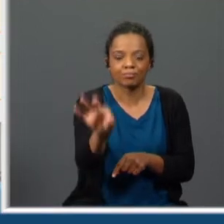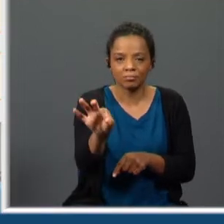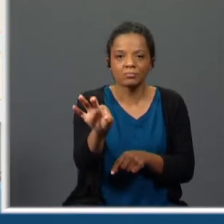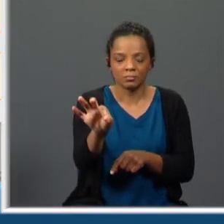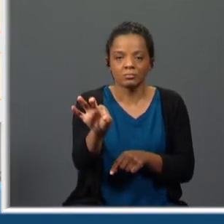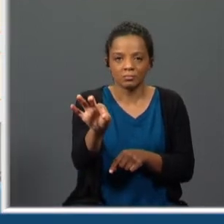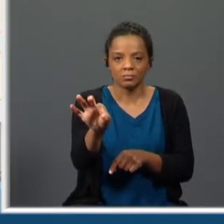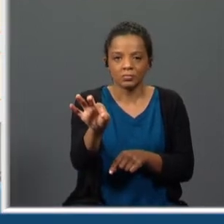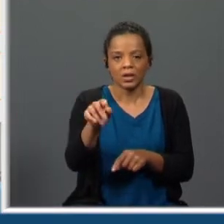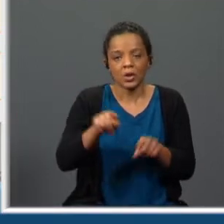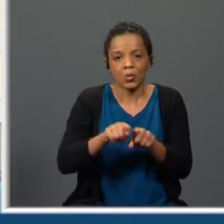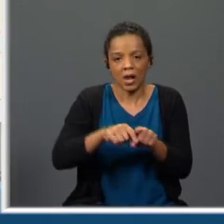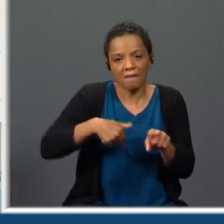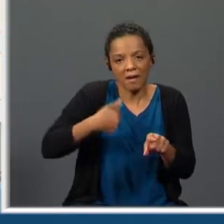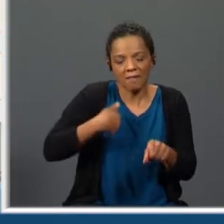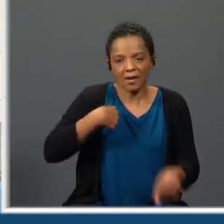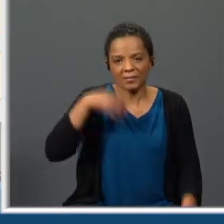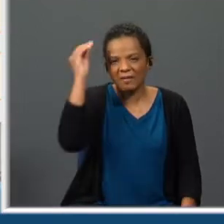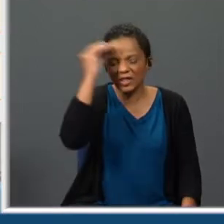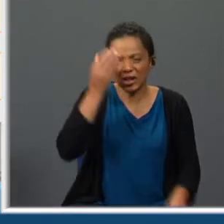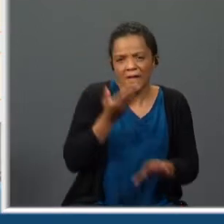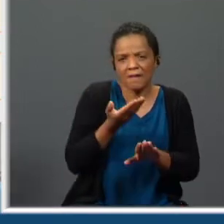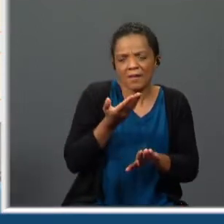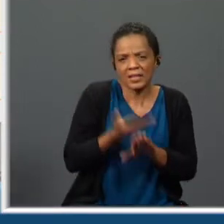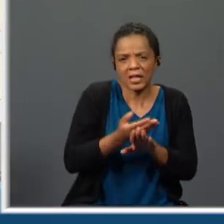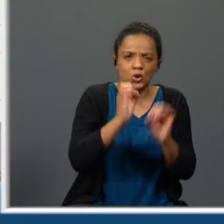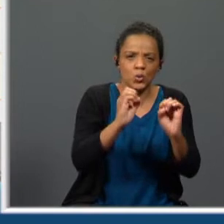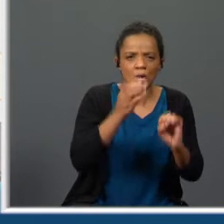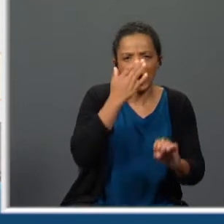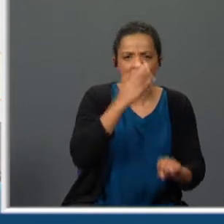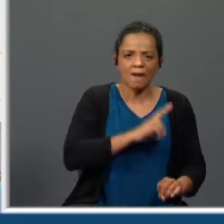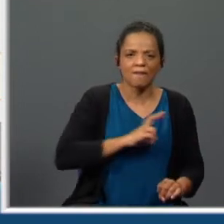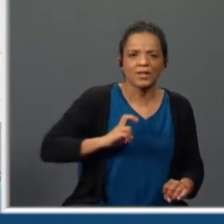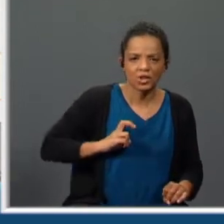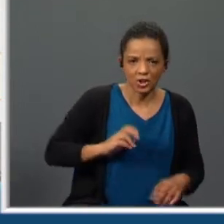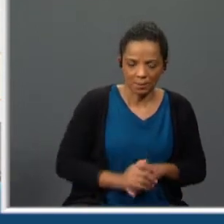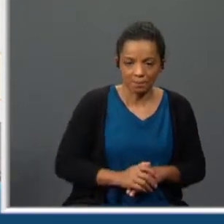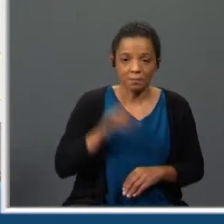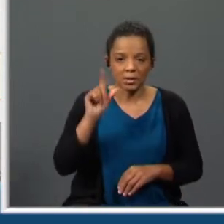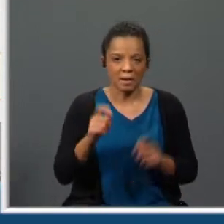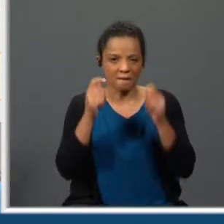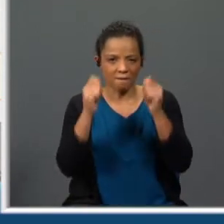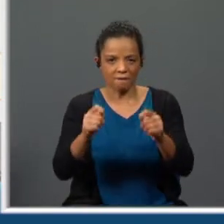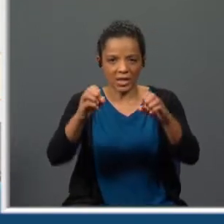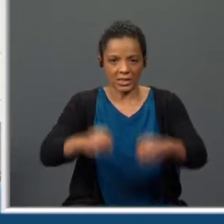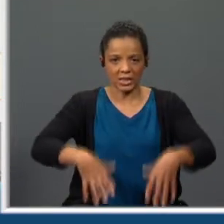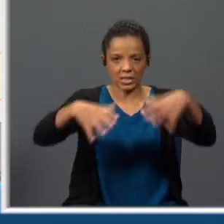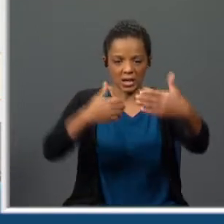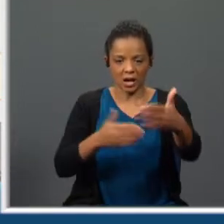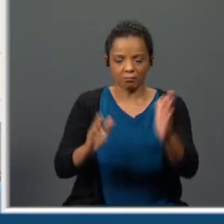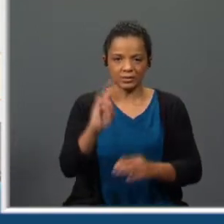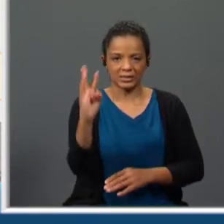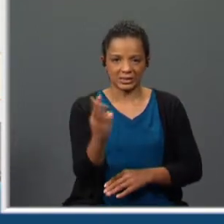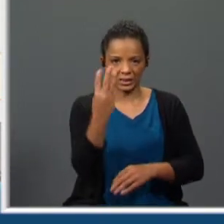sistematicamente a fingirem-se de virgens também temos a feitiçaria com as três arcas de feitiços